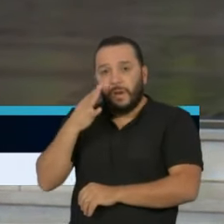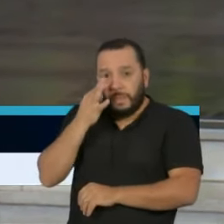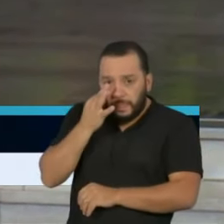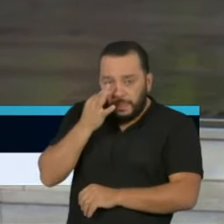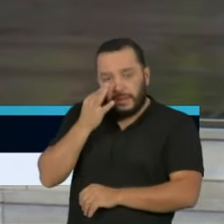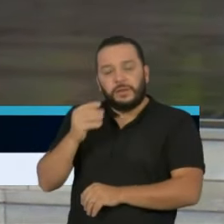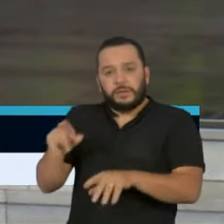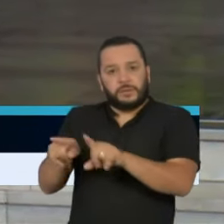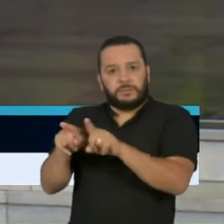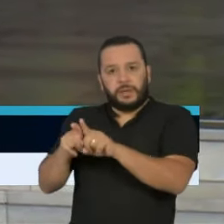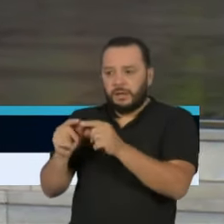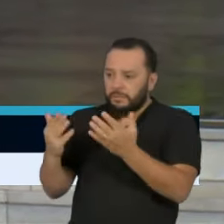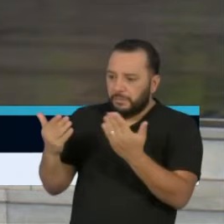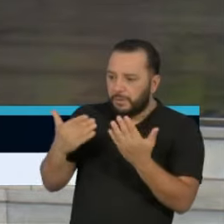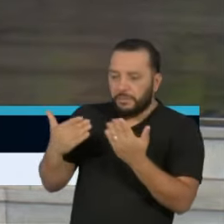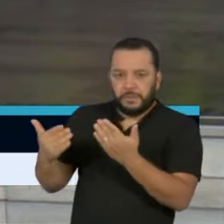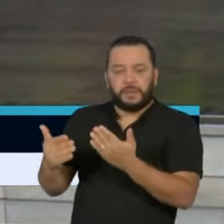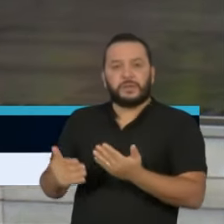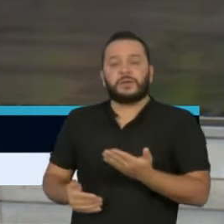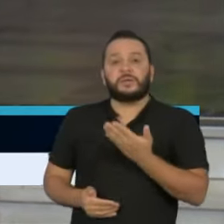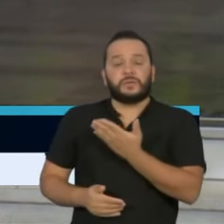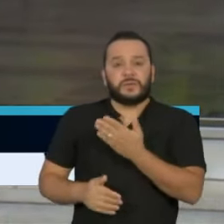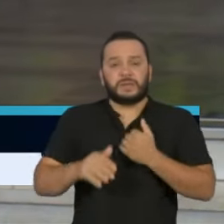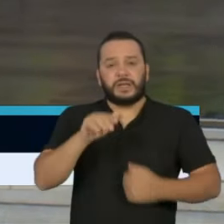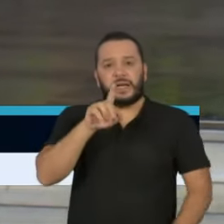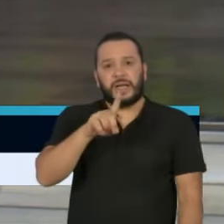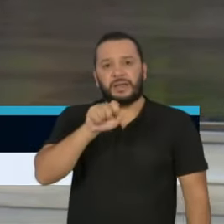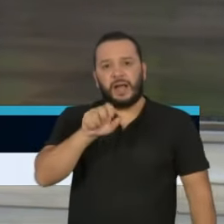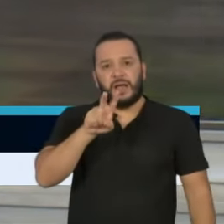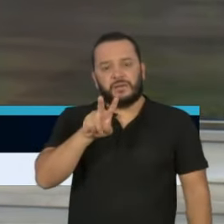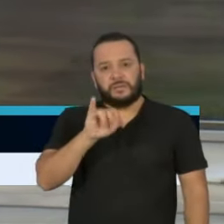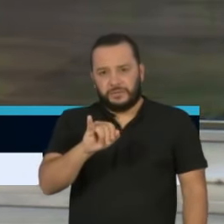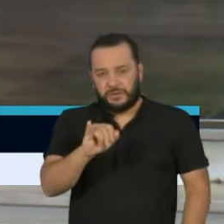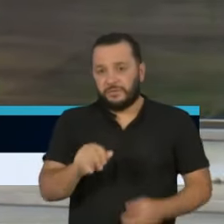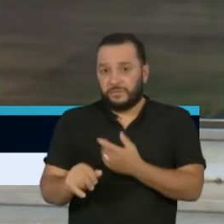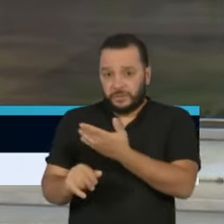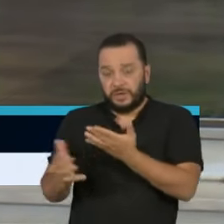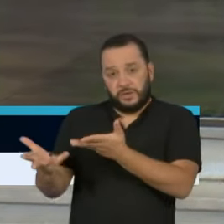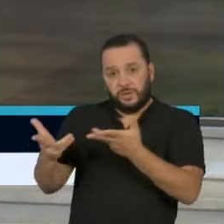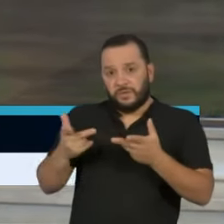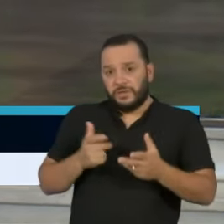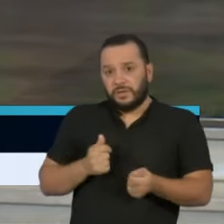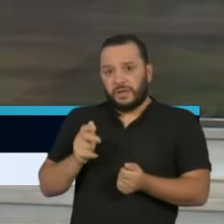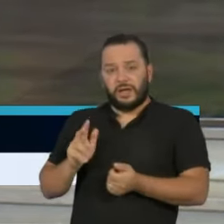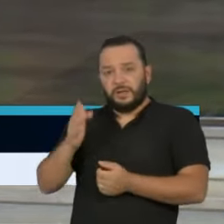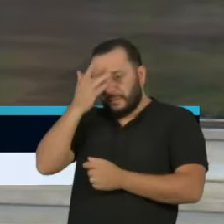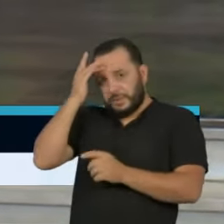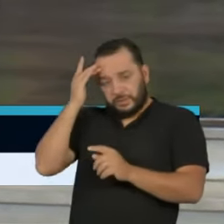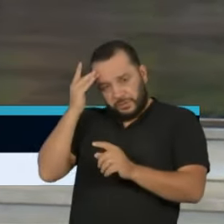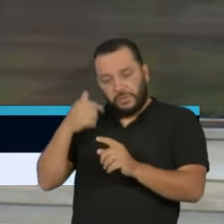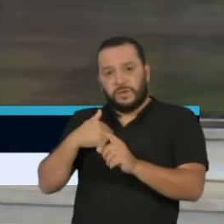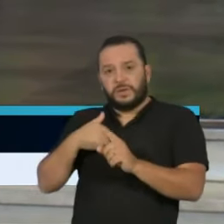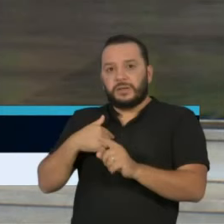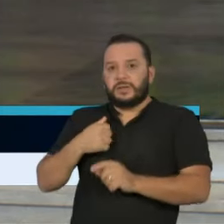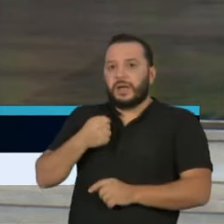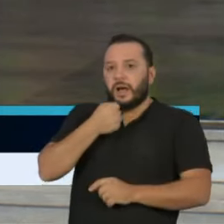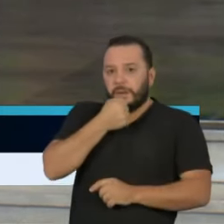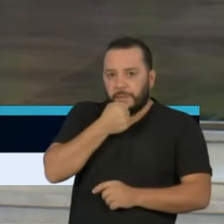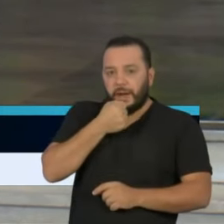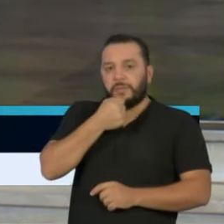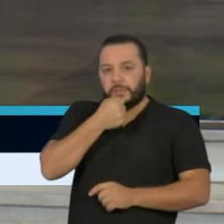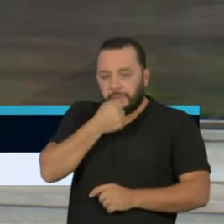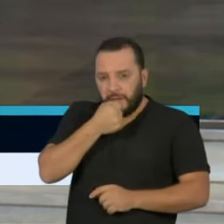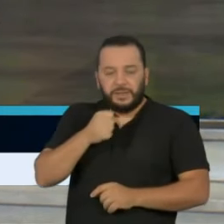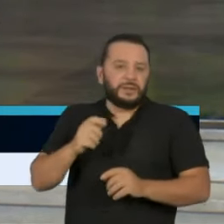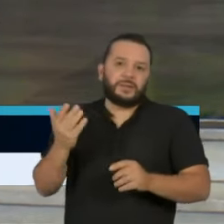fevereiro. Para que você, Davi, ao convidar um a um, para que possam vir aqui, não faremos com os 15, em respeito aos